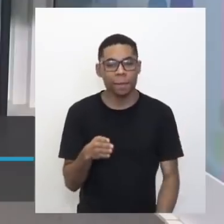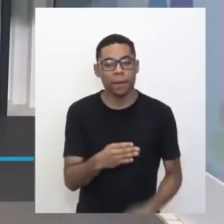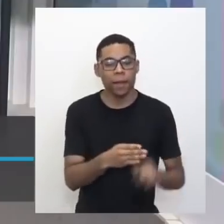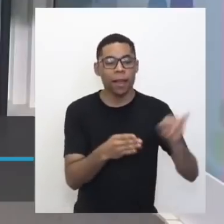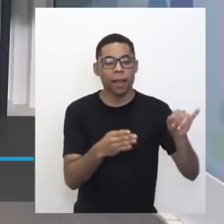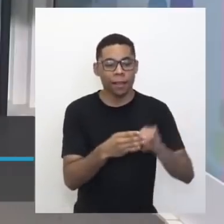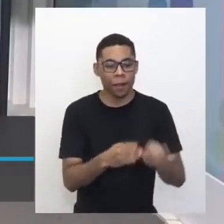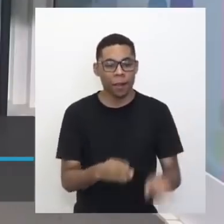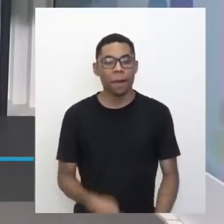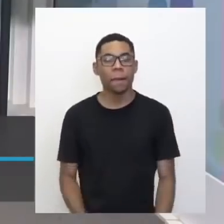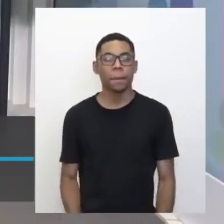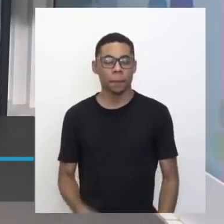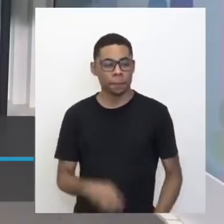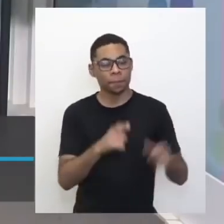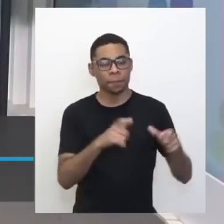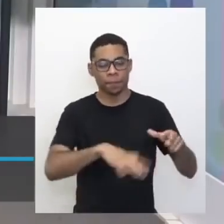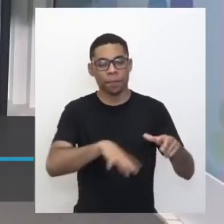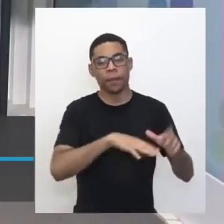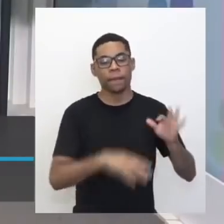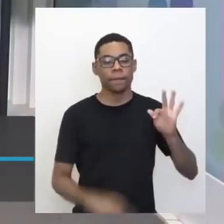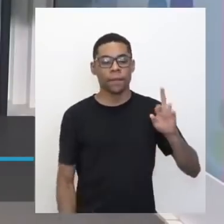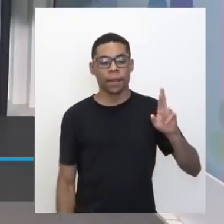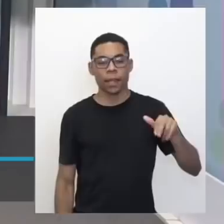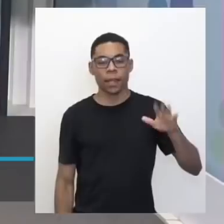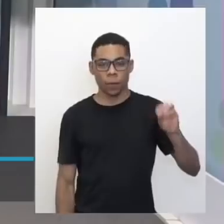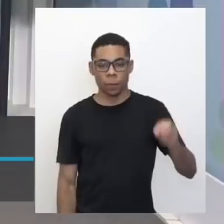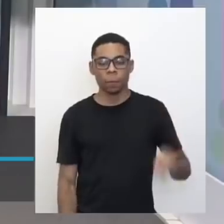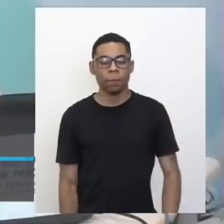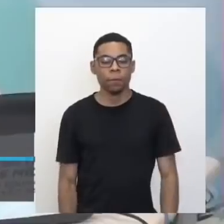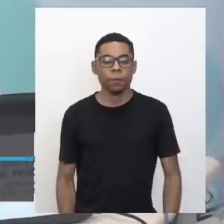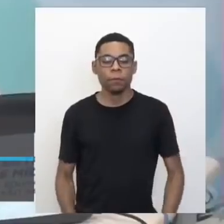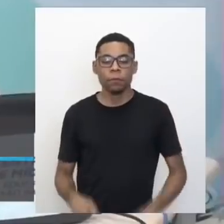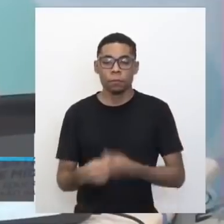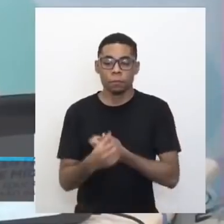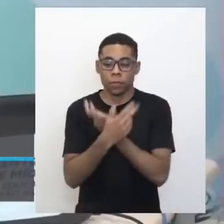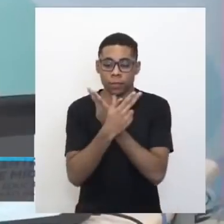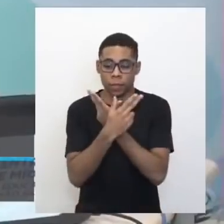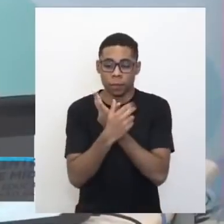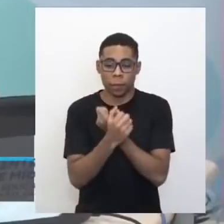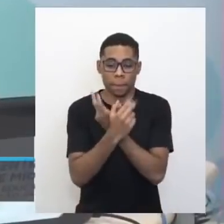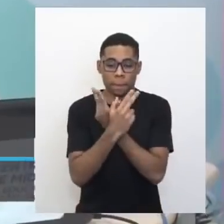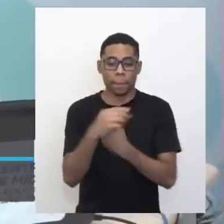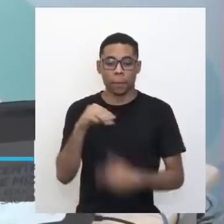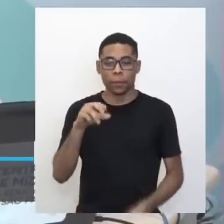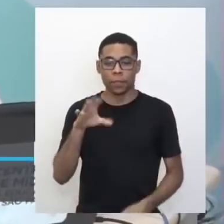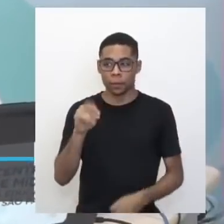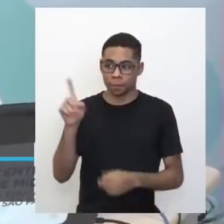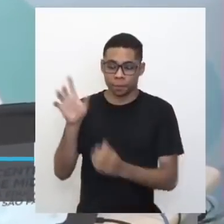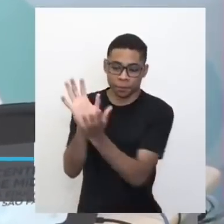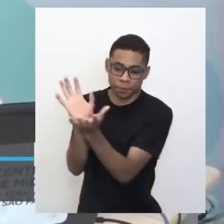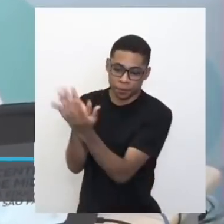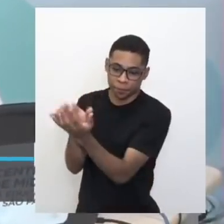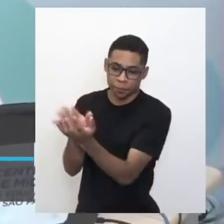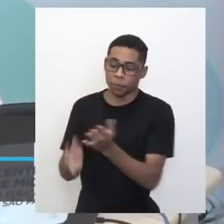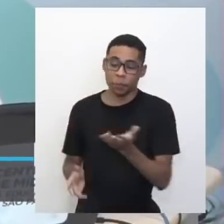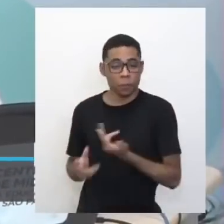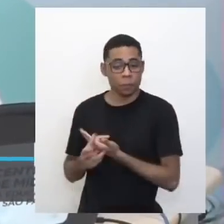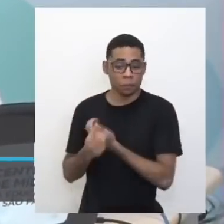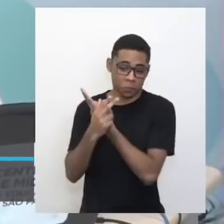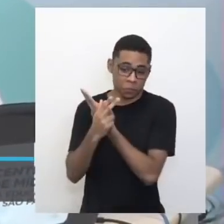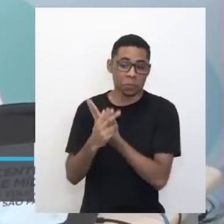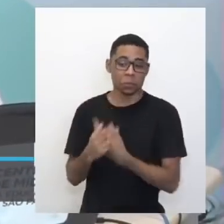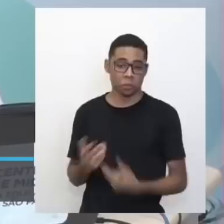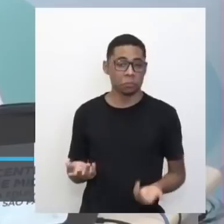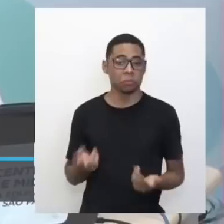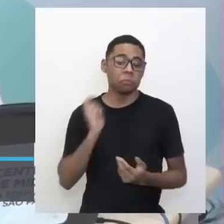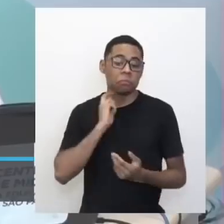Fernão, deve ser o aluno da escola. E a professora é Lúcia. Morcego, escola Silvio Seco em Jacareí. Vai, pode ser. Professora Luciane.